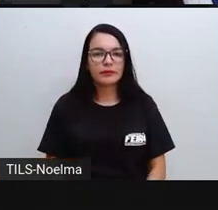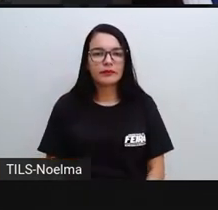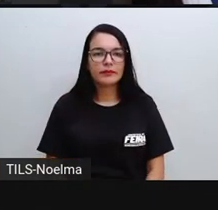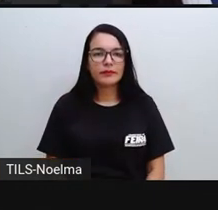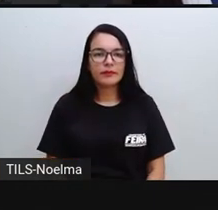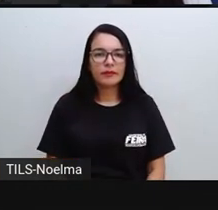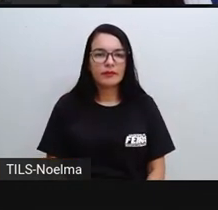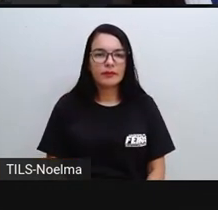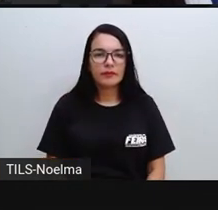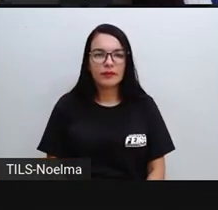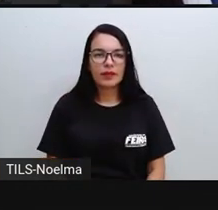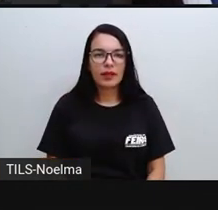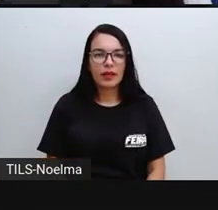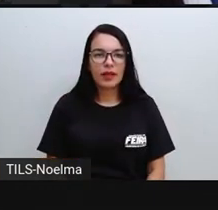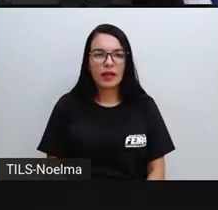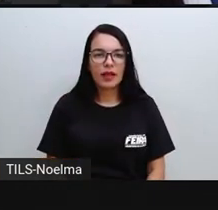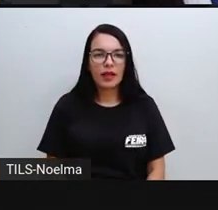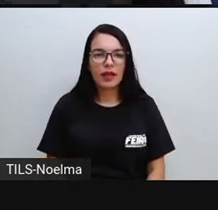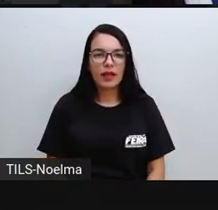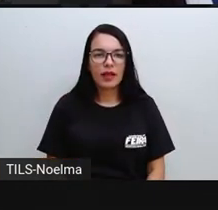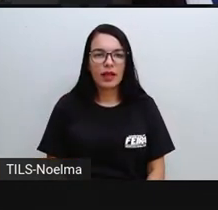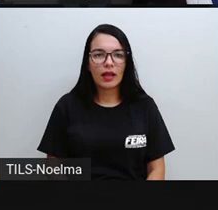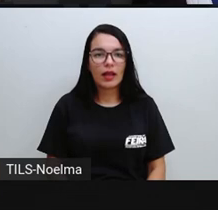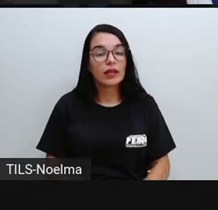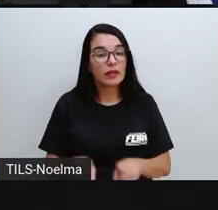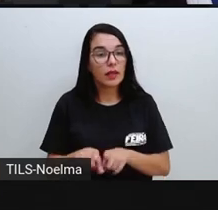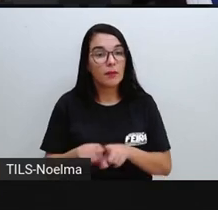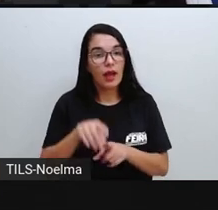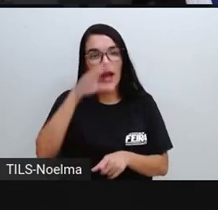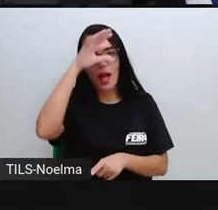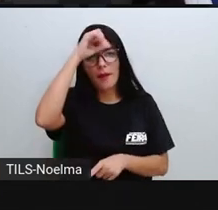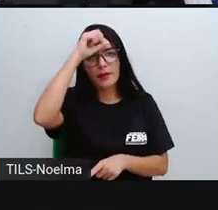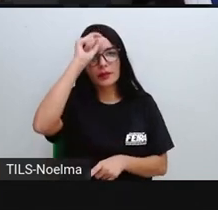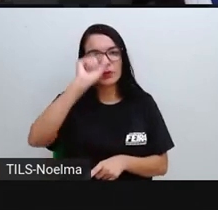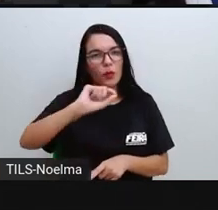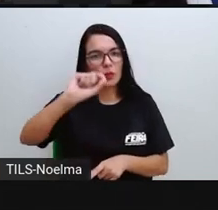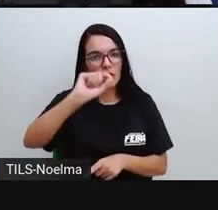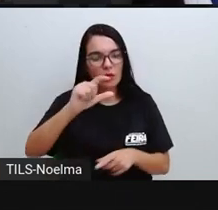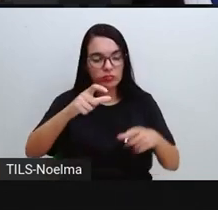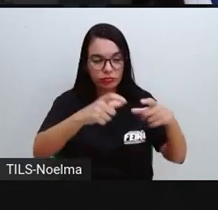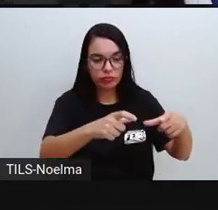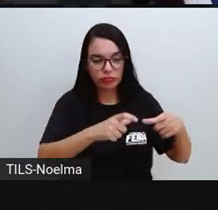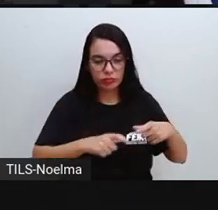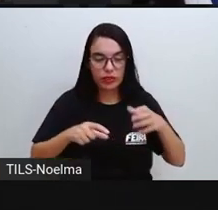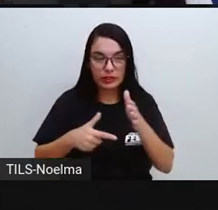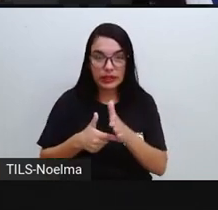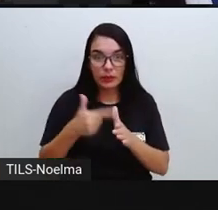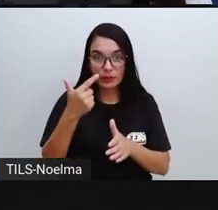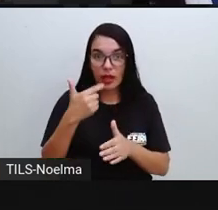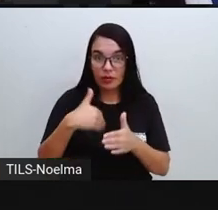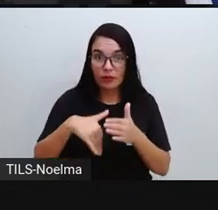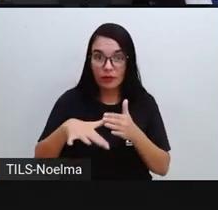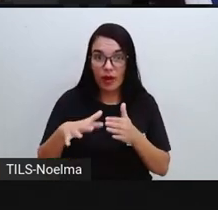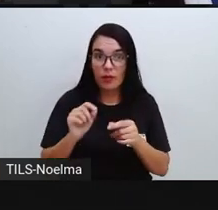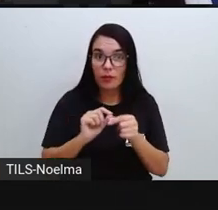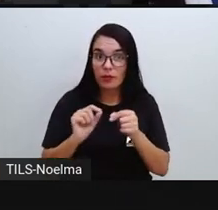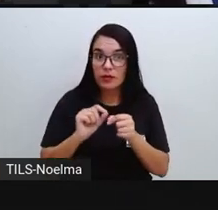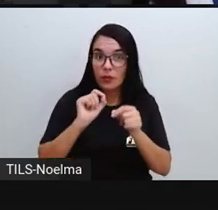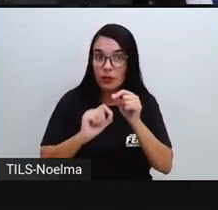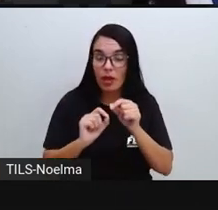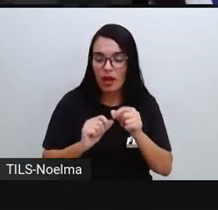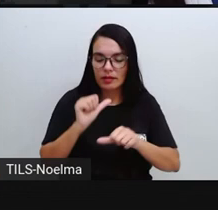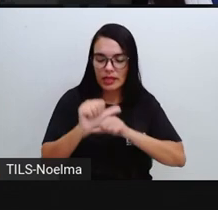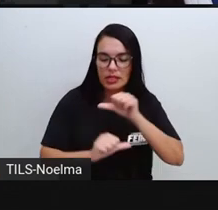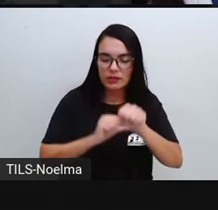Aprendemos também que o setor secundário vai criar produtos a partir do setor primário.